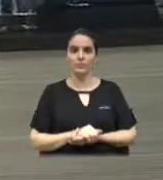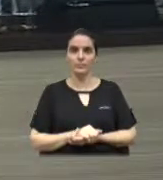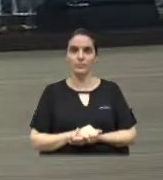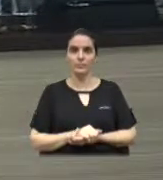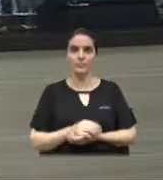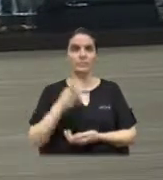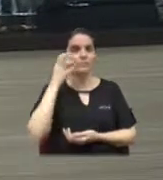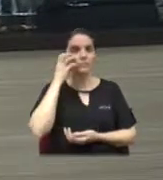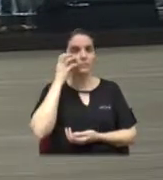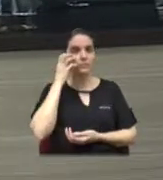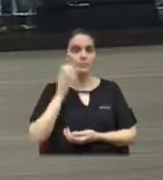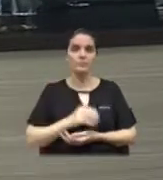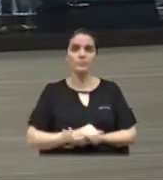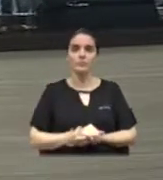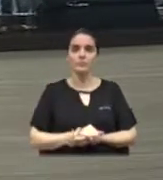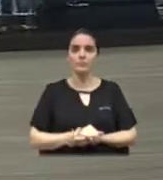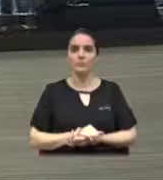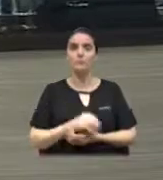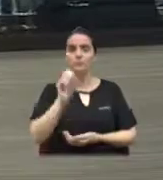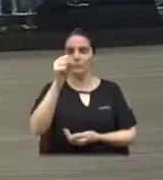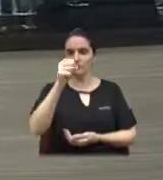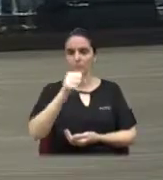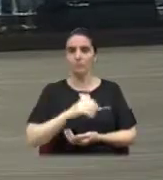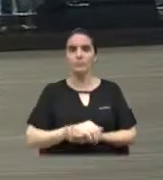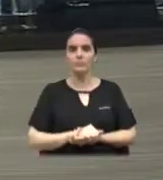Marcelo. Sim.